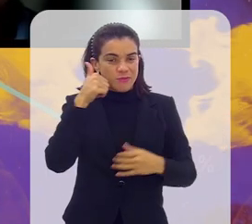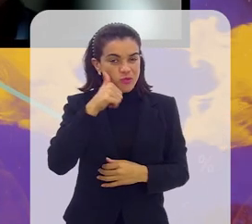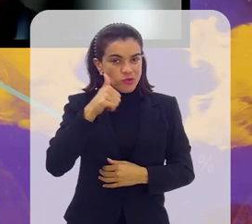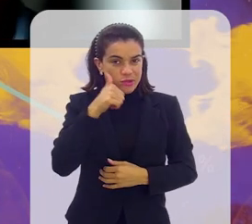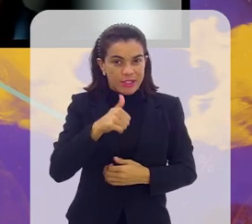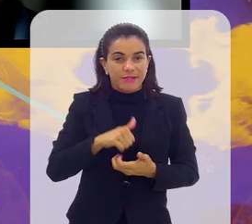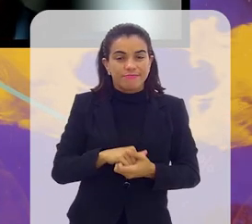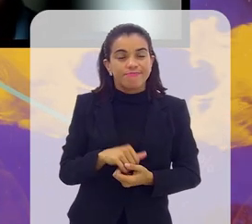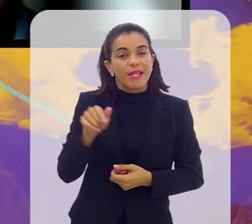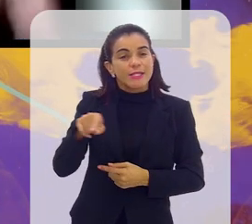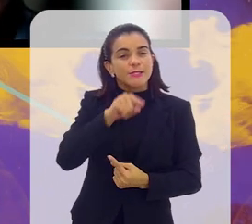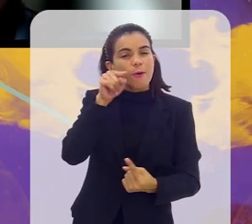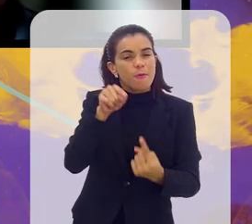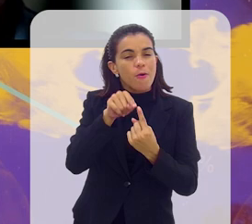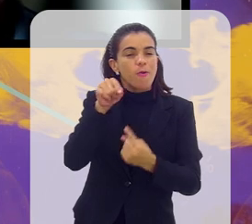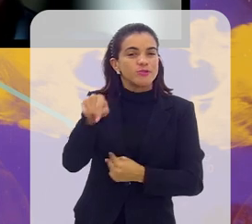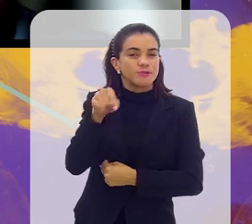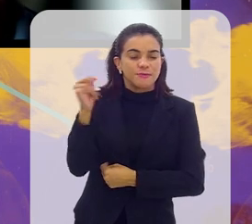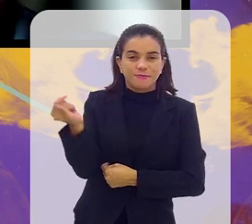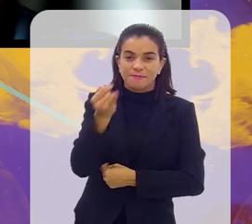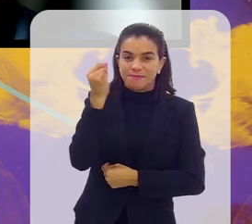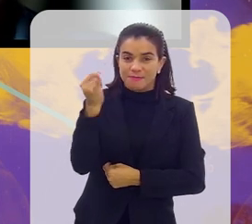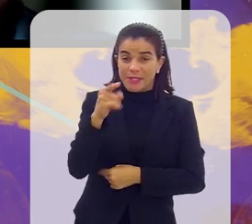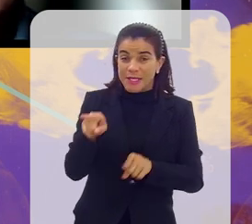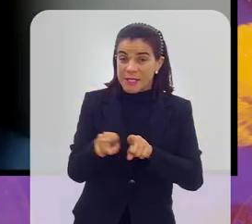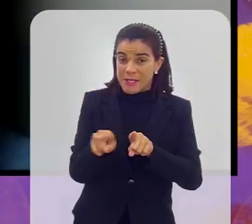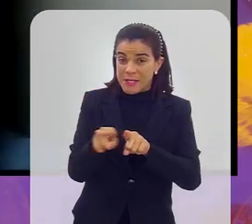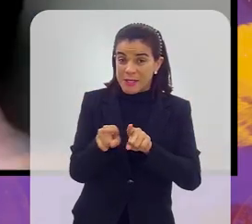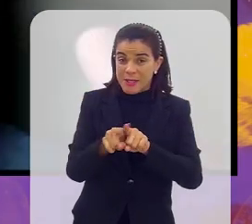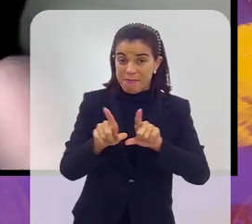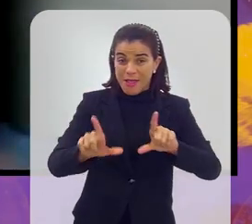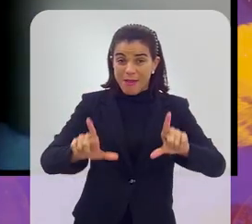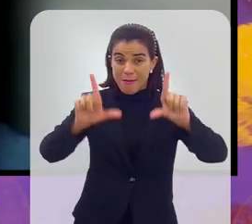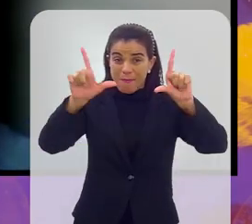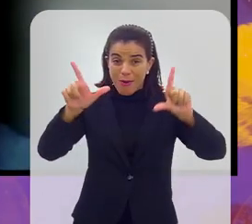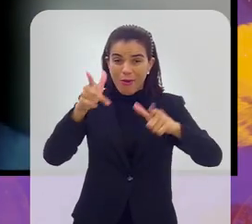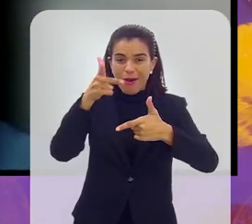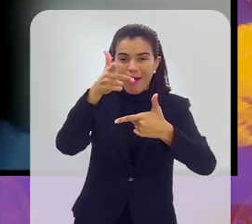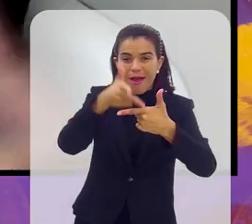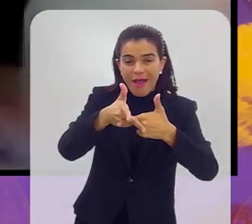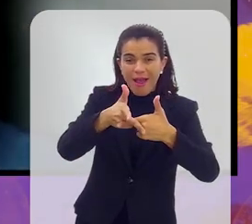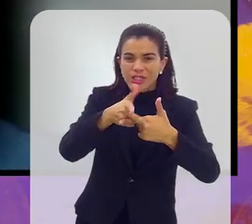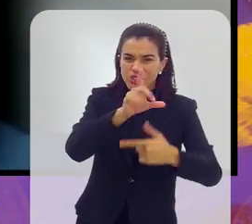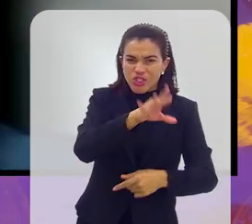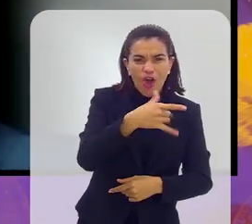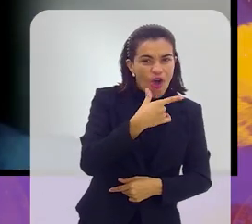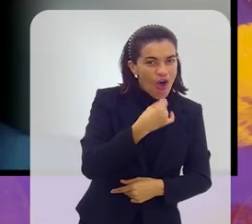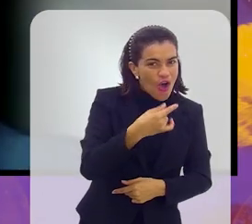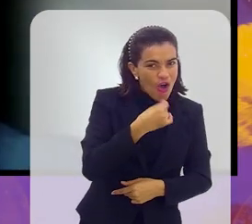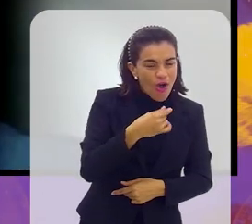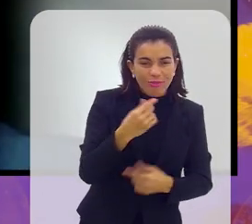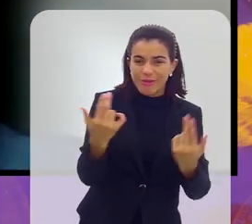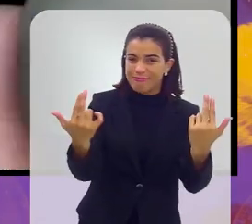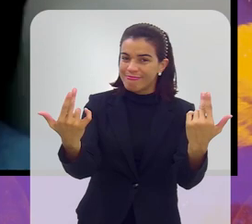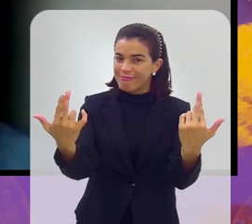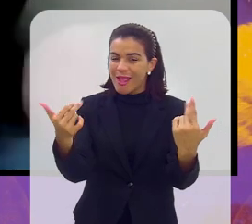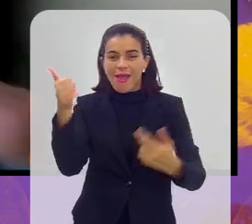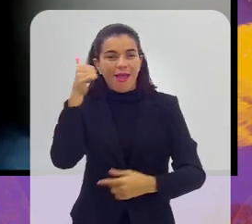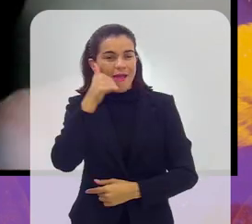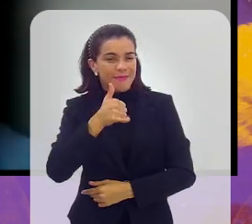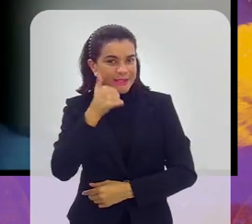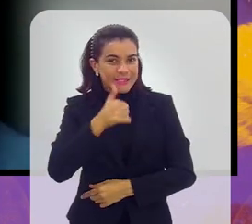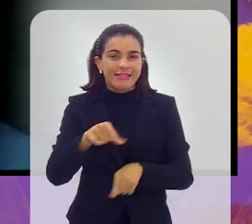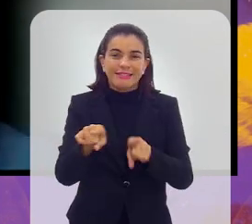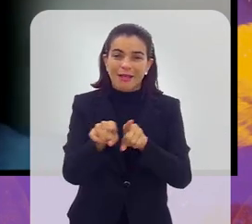Então, acho que isso é um ponto muito importante. Inclusive, a nossa transmissão a gente não faz somente do masculino. A gente transmite o futebol feminino ao